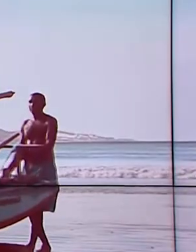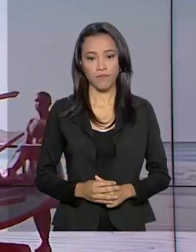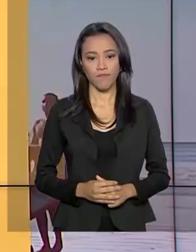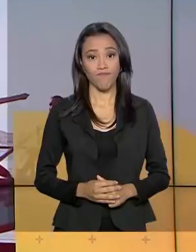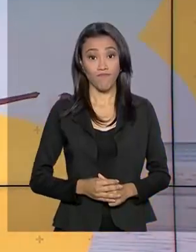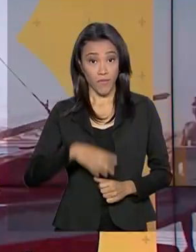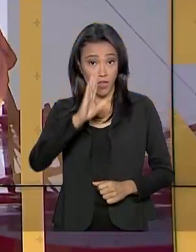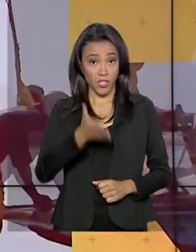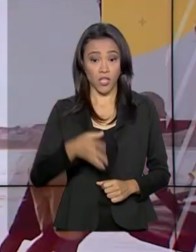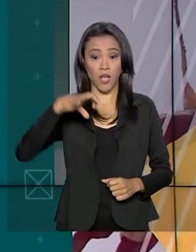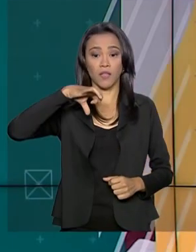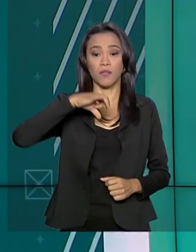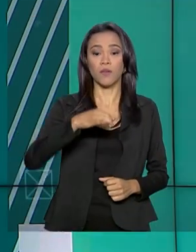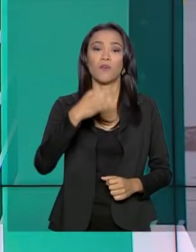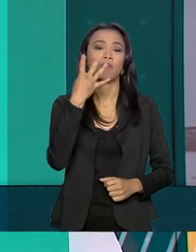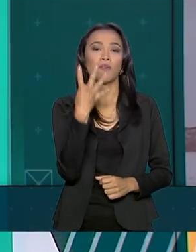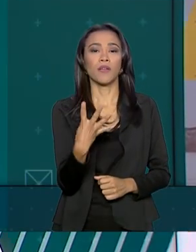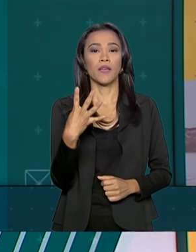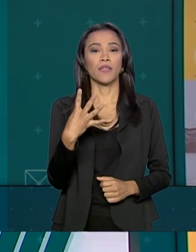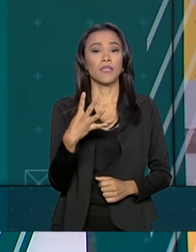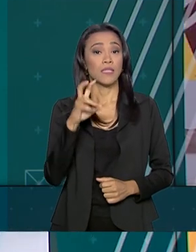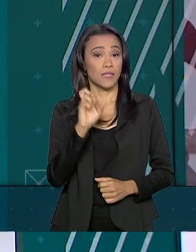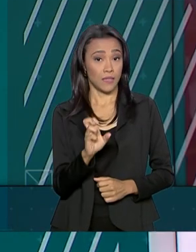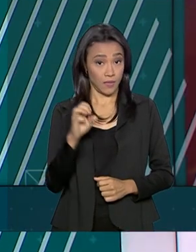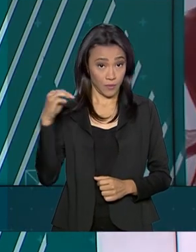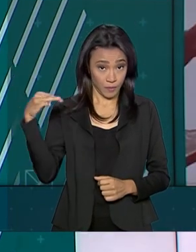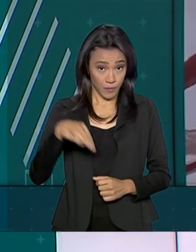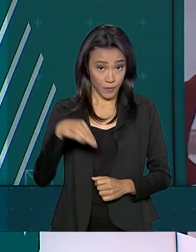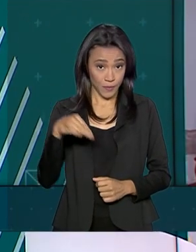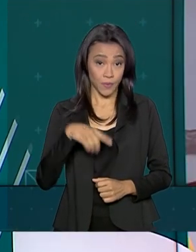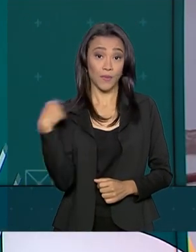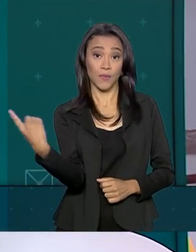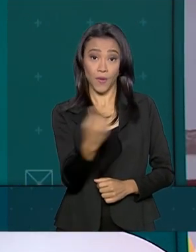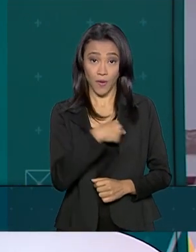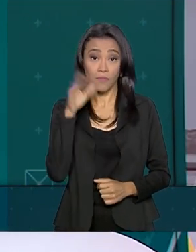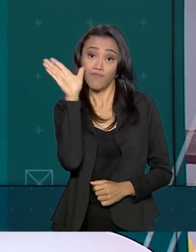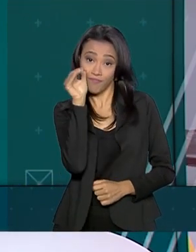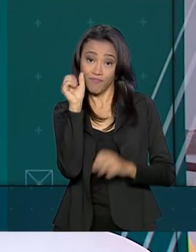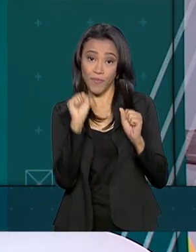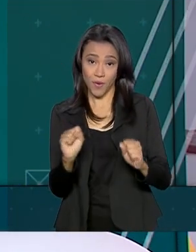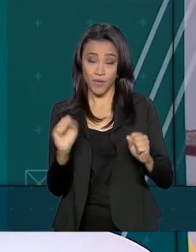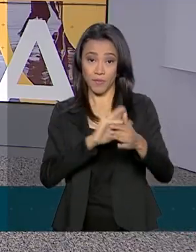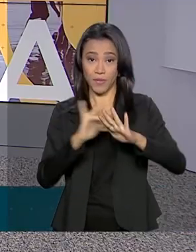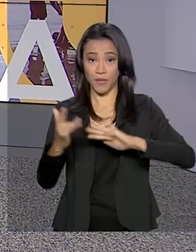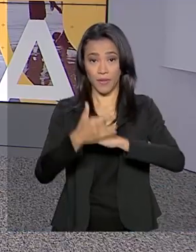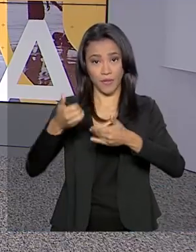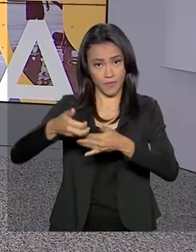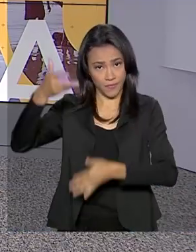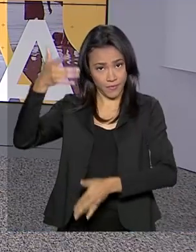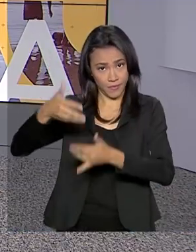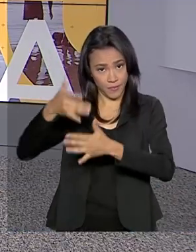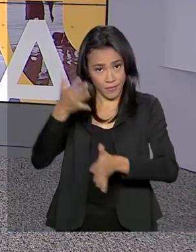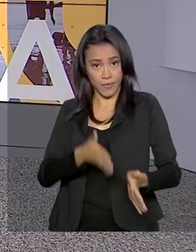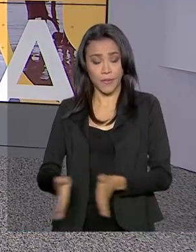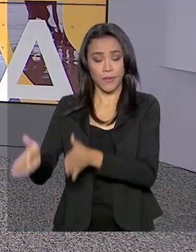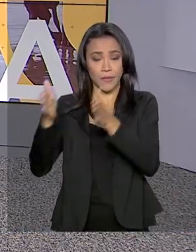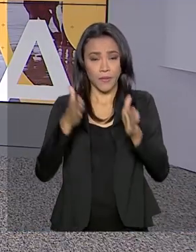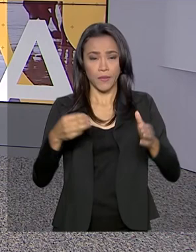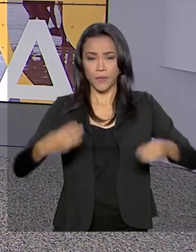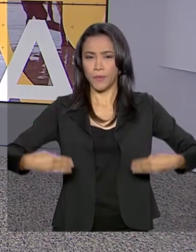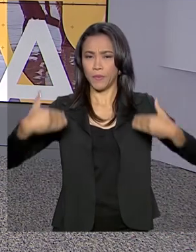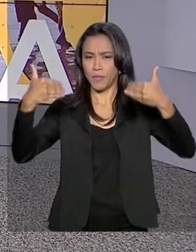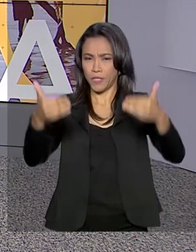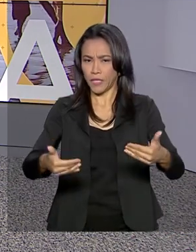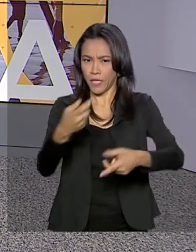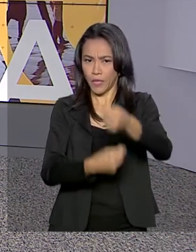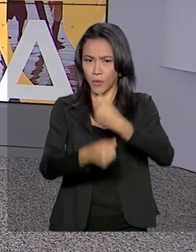São 9 horas e 45 minutos, estamos ao vivo também pelas redes sociais. O Ministério da Economia